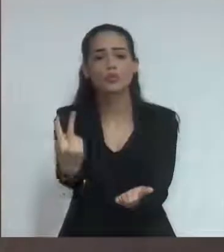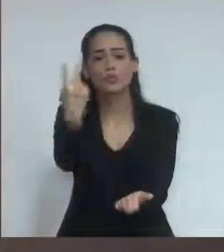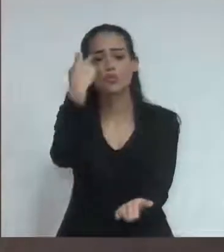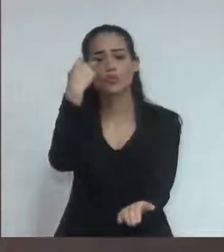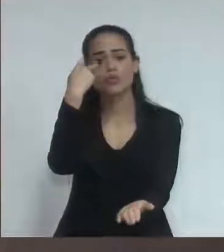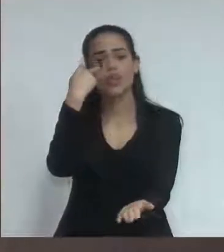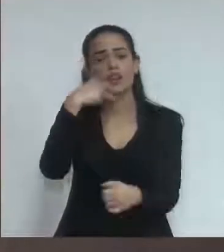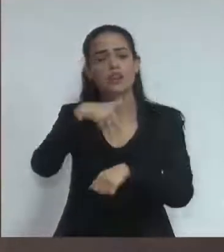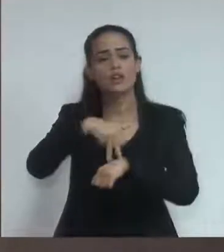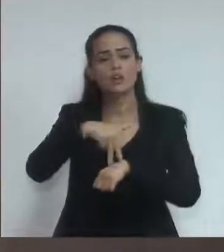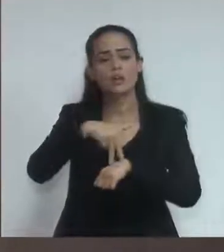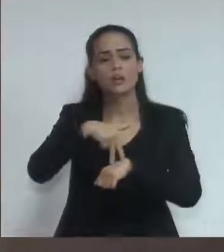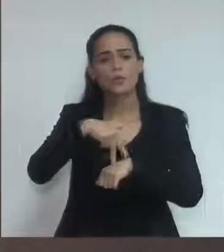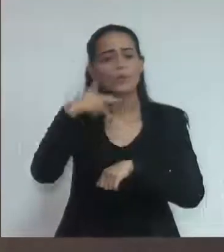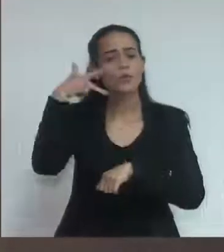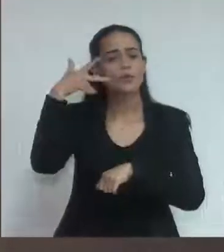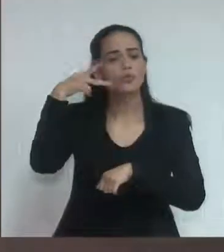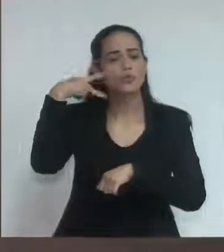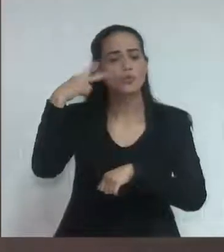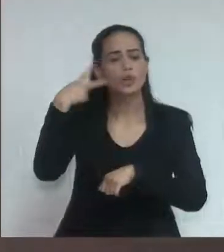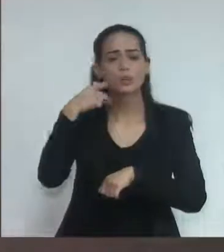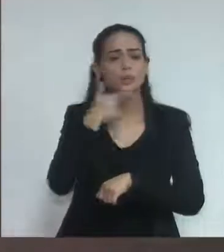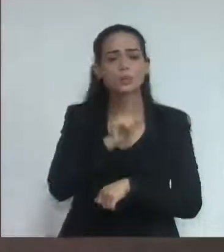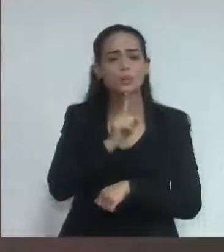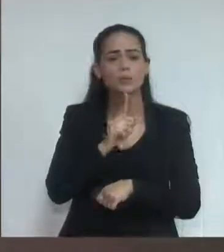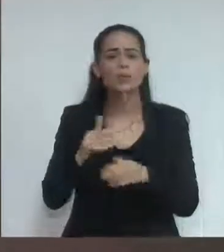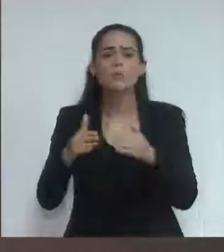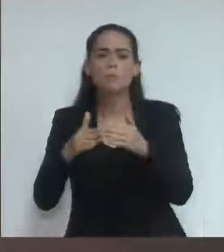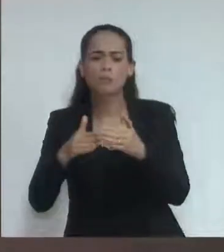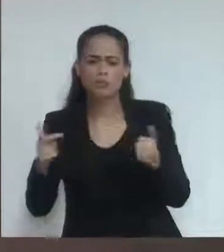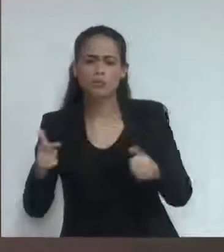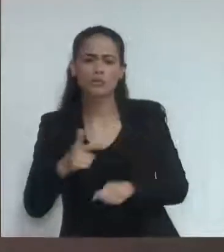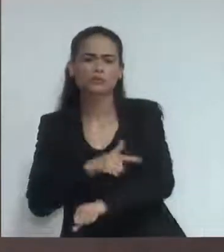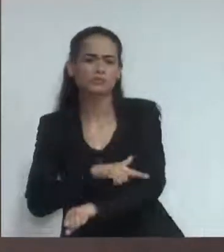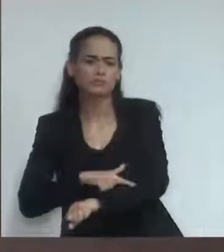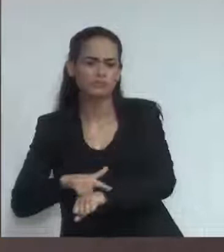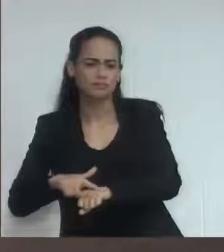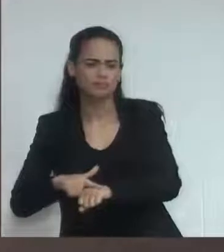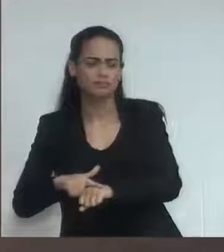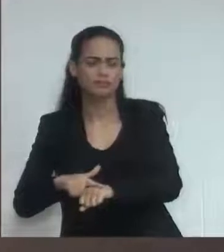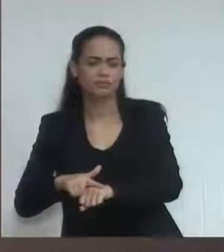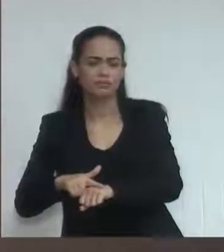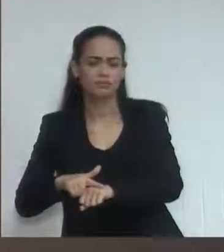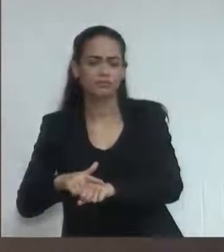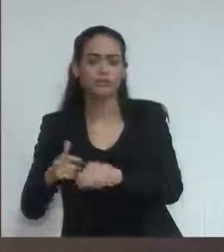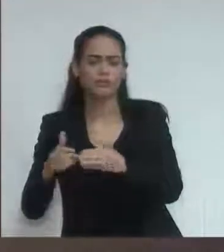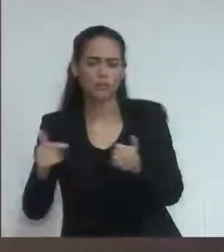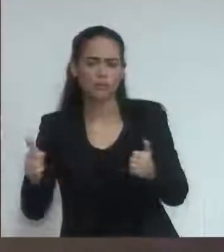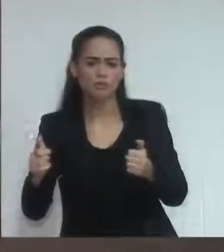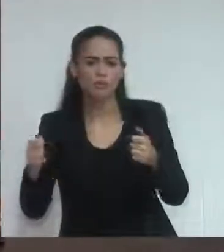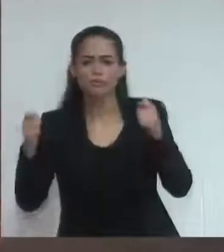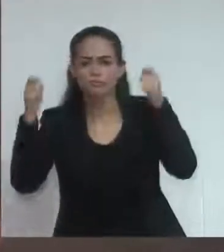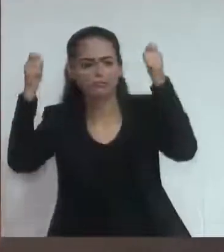então por gentileza por gentileza estou pedindo por gentileza se vocês poderiam fazer isso por mim